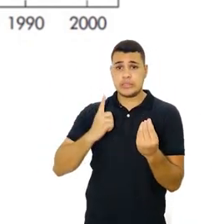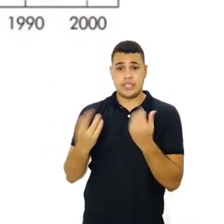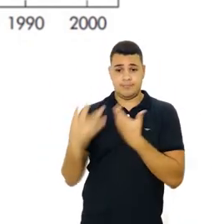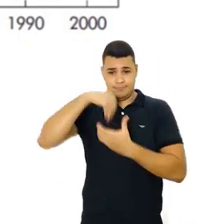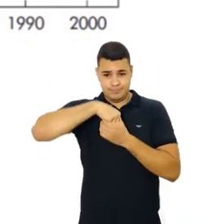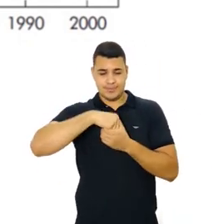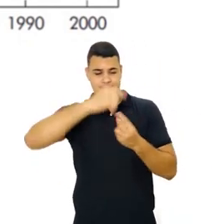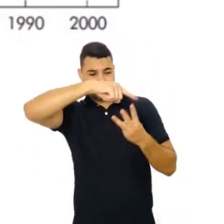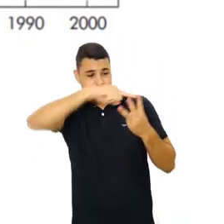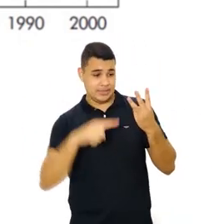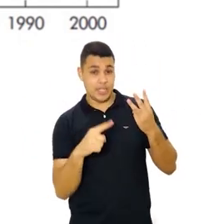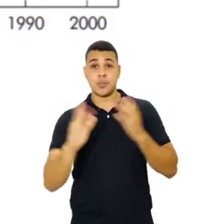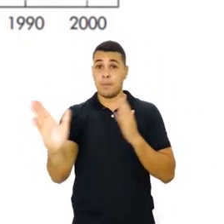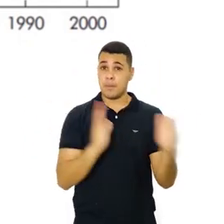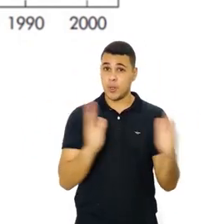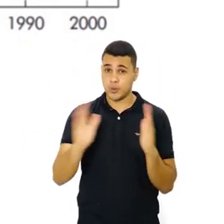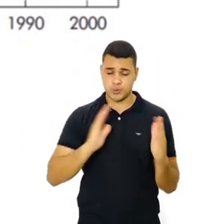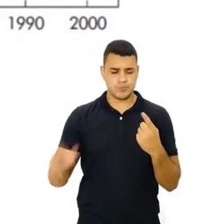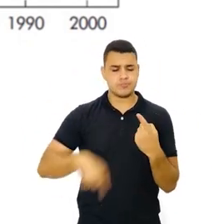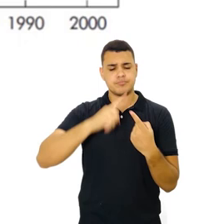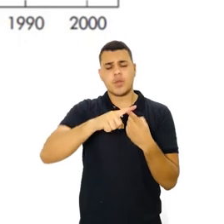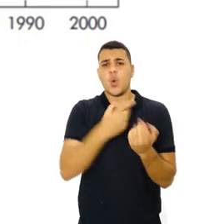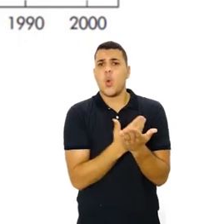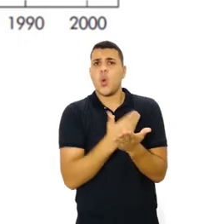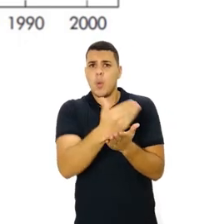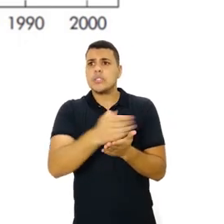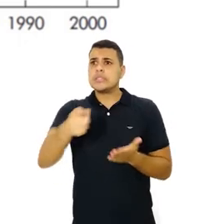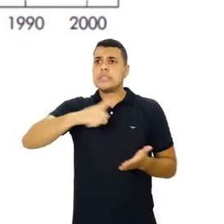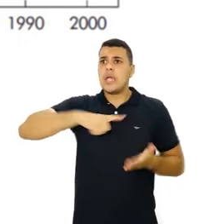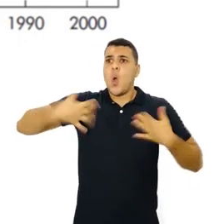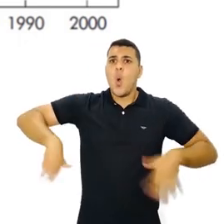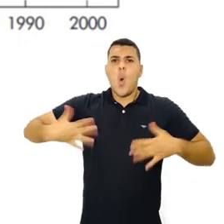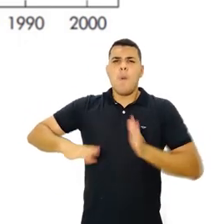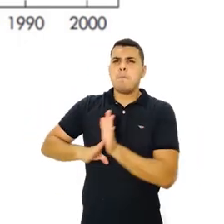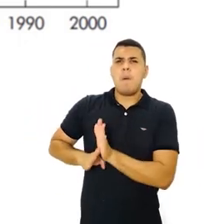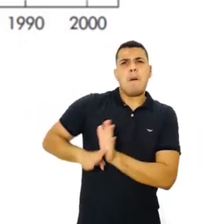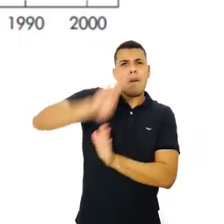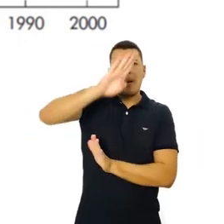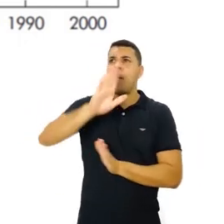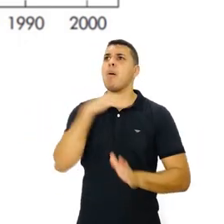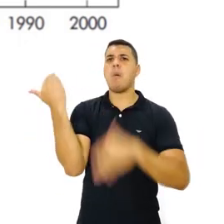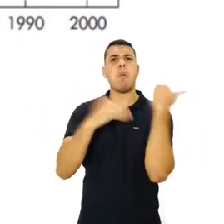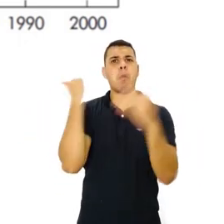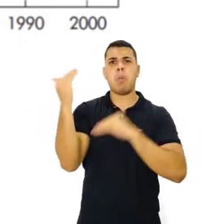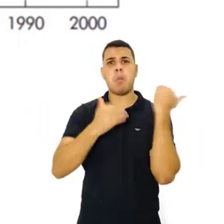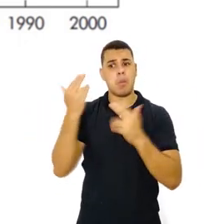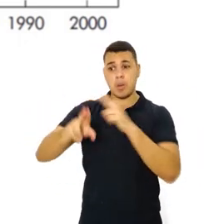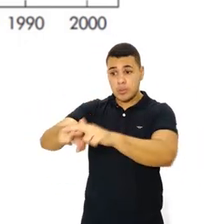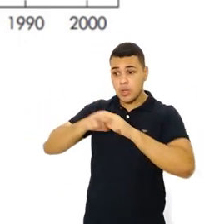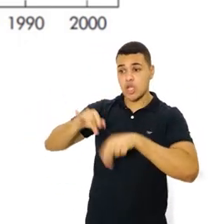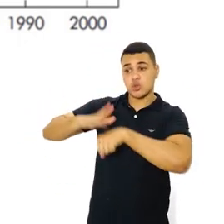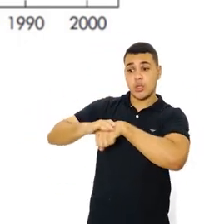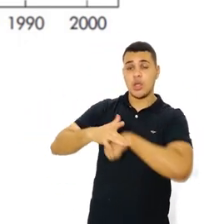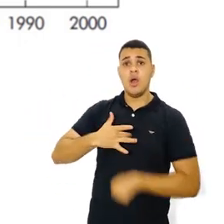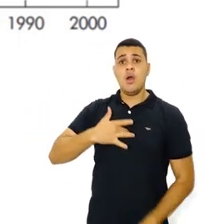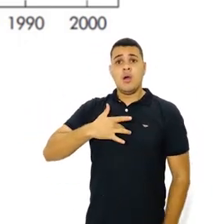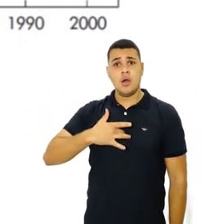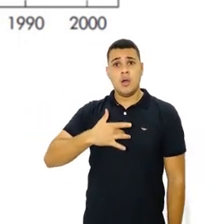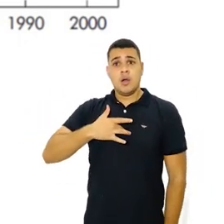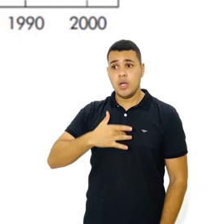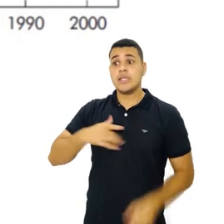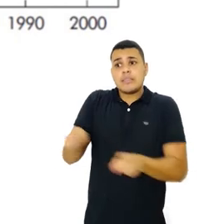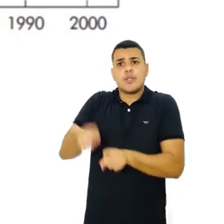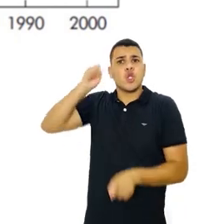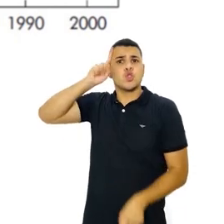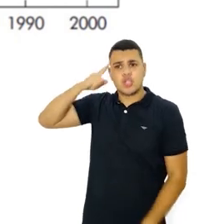Ela pode ser dividida basicamente em três períodos bem distintos. No início, uma taxa de mortalidade muito